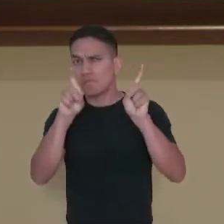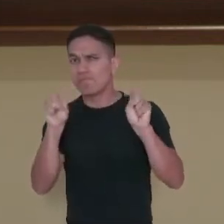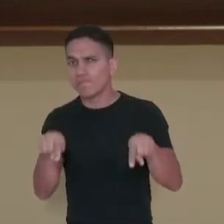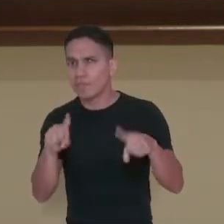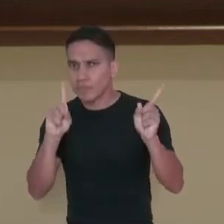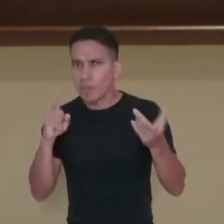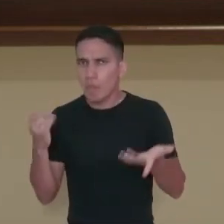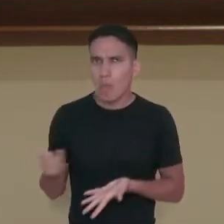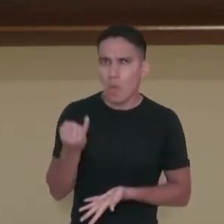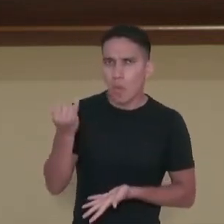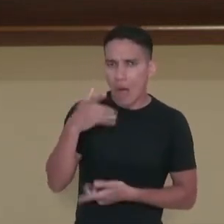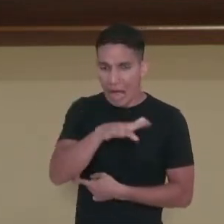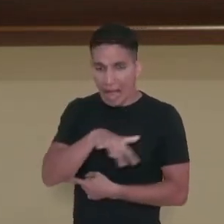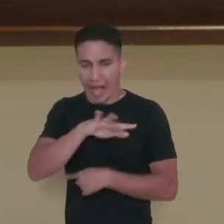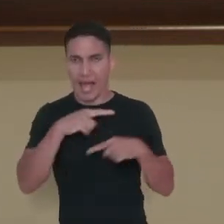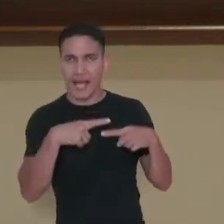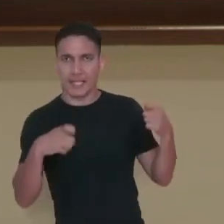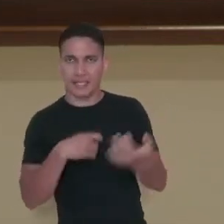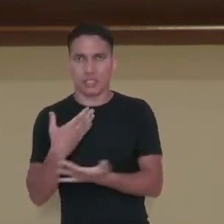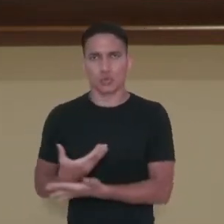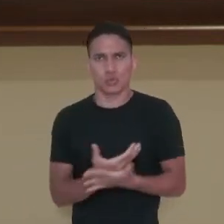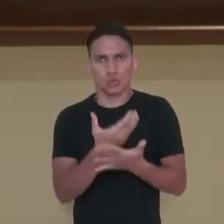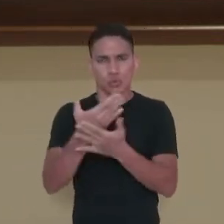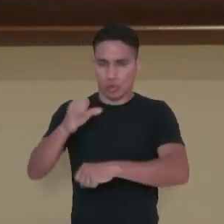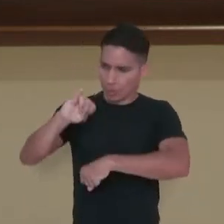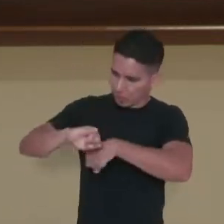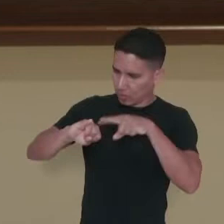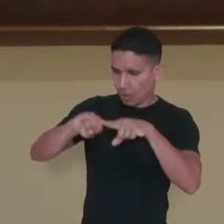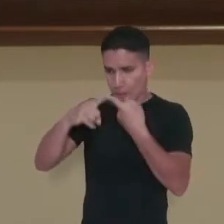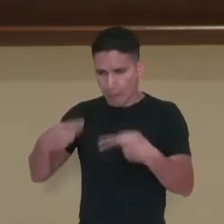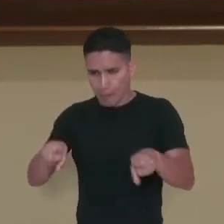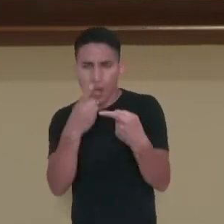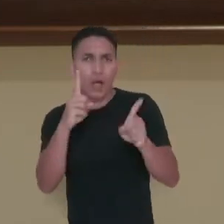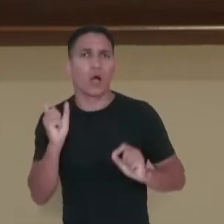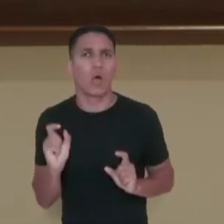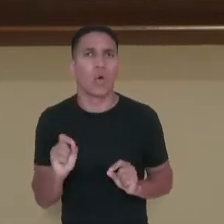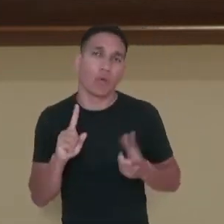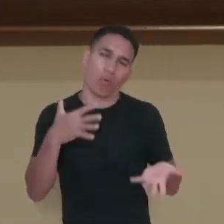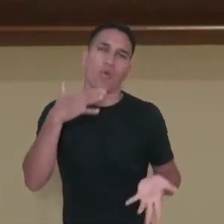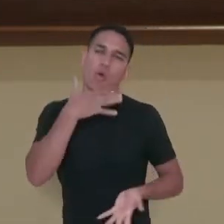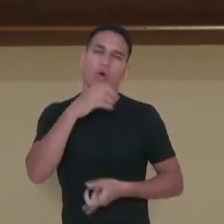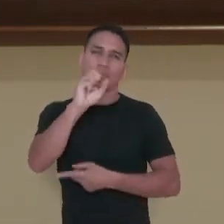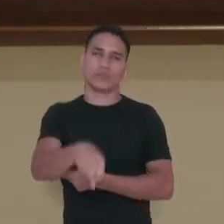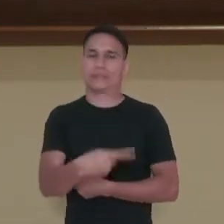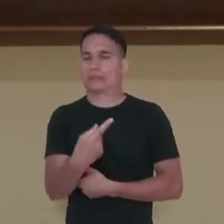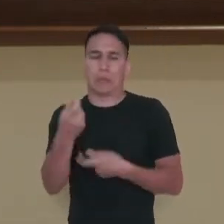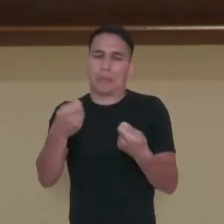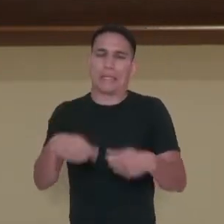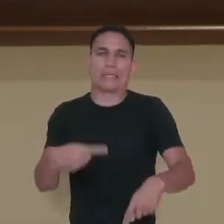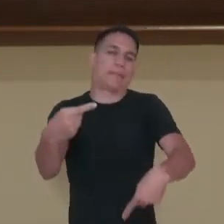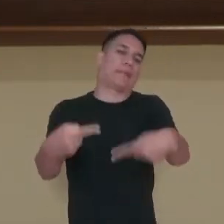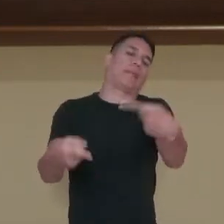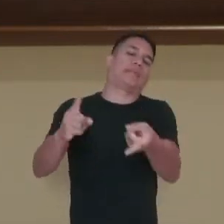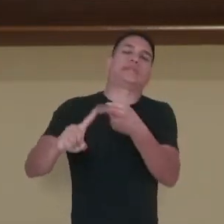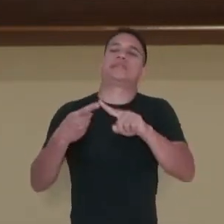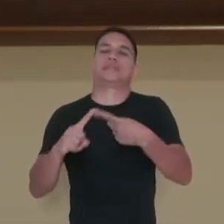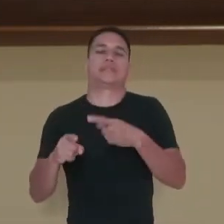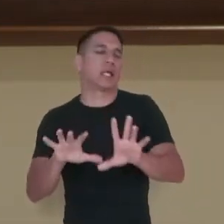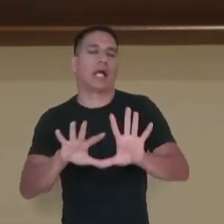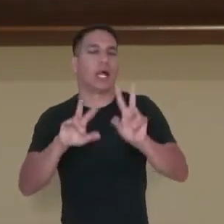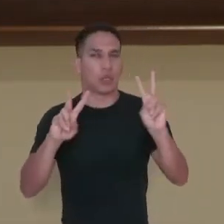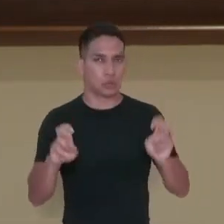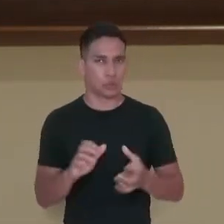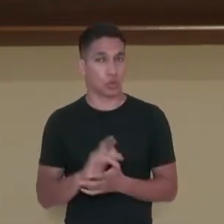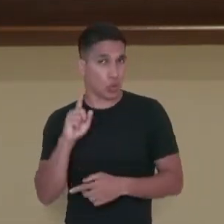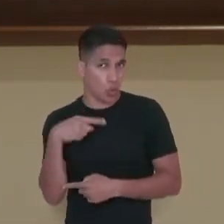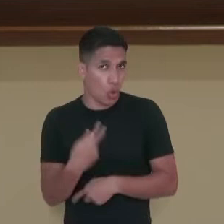uma área da ciência que estude os instrumentos musicais? Obviamente que é, não precisa nem discutir esse assunto. Nós